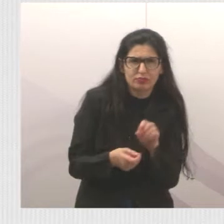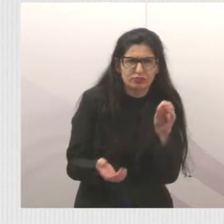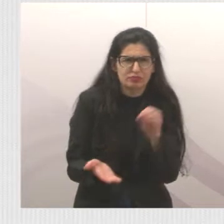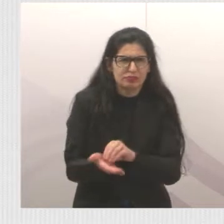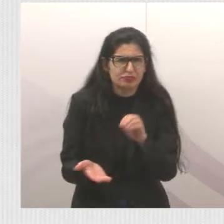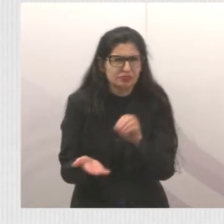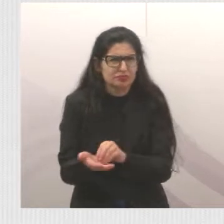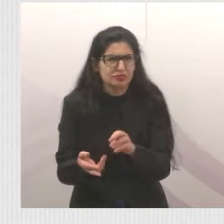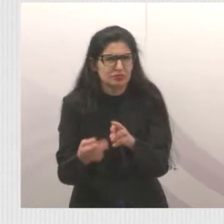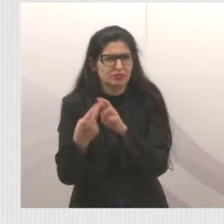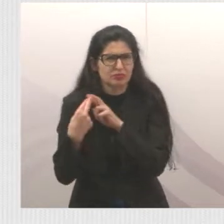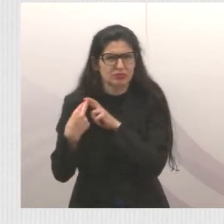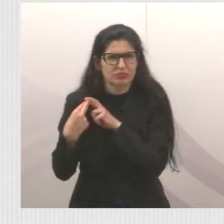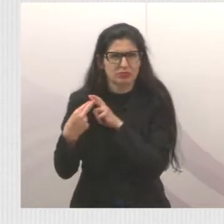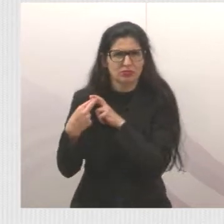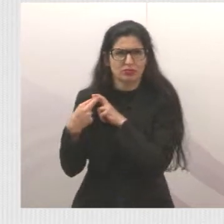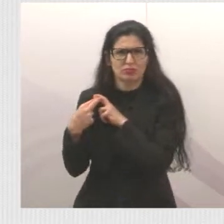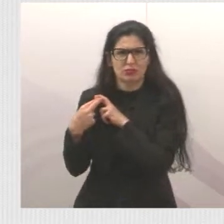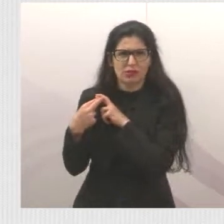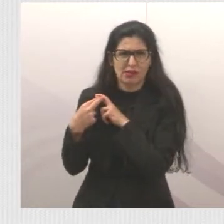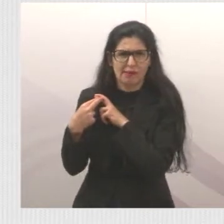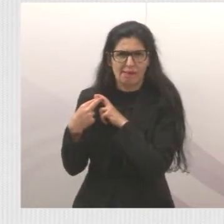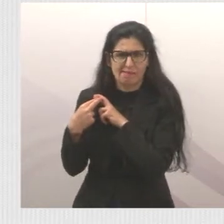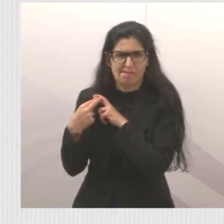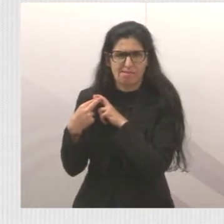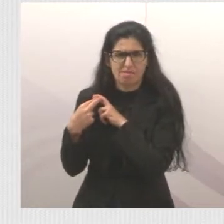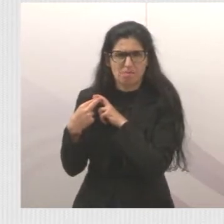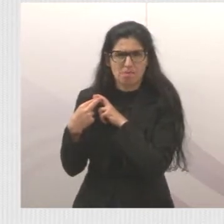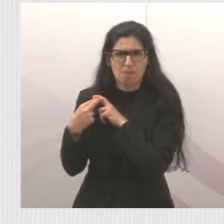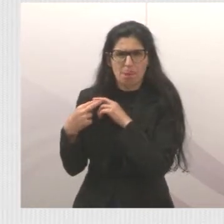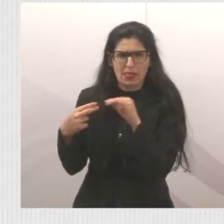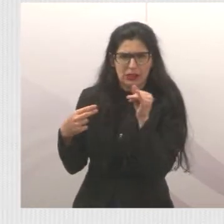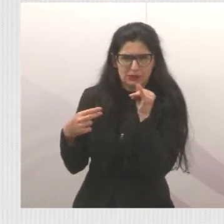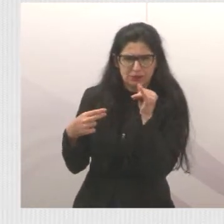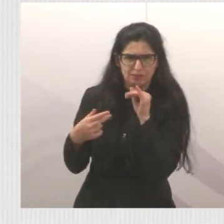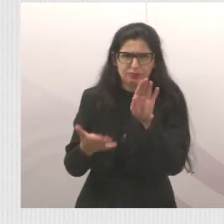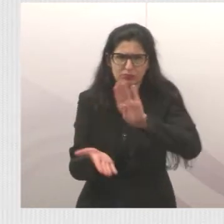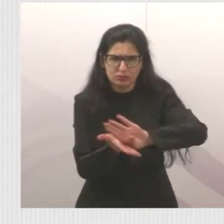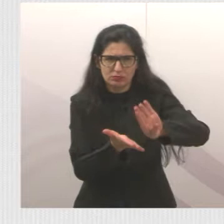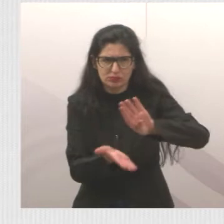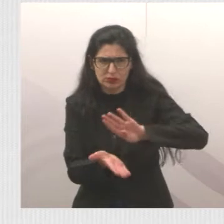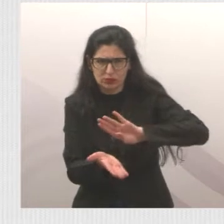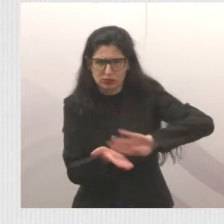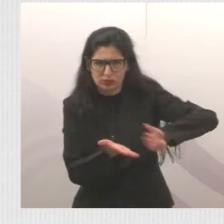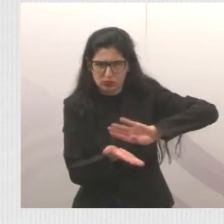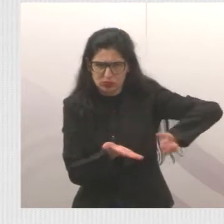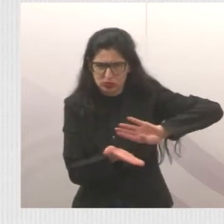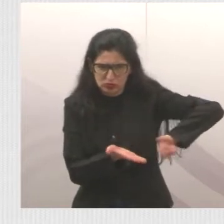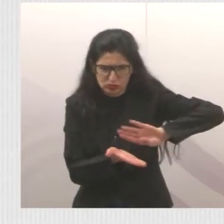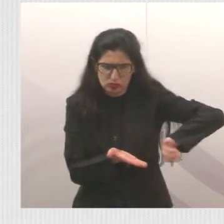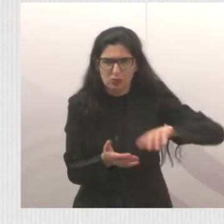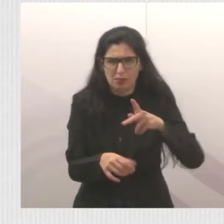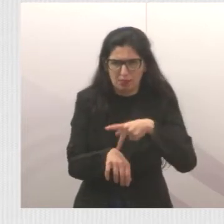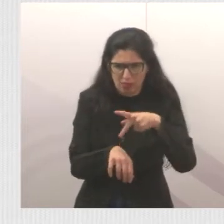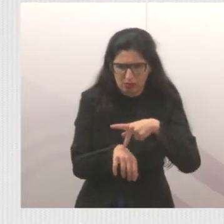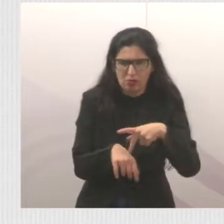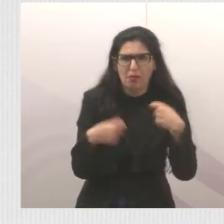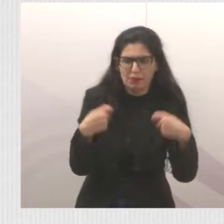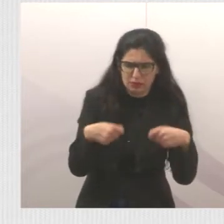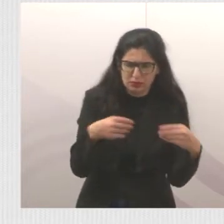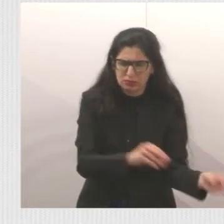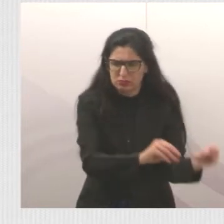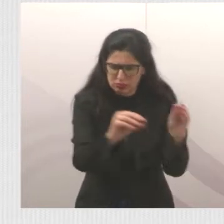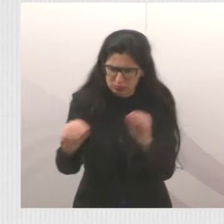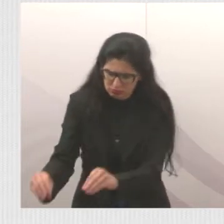responsabilidade. Se você foi lá, tirou as guias, vai lá colocar de volta. Os moradores me